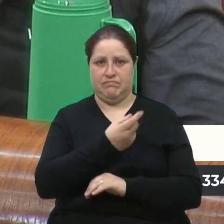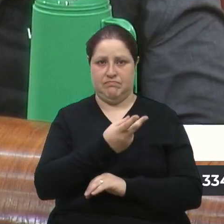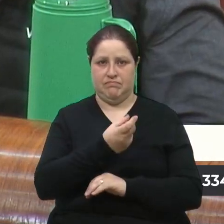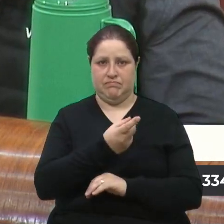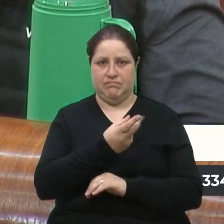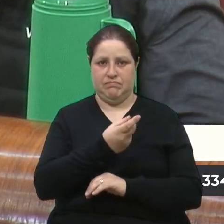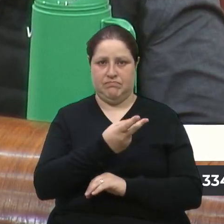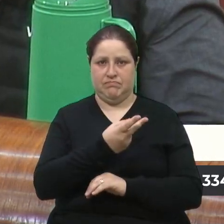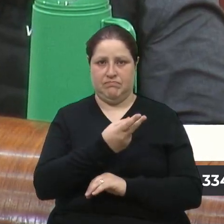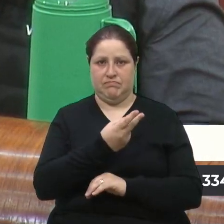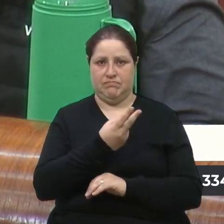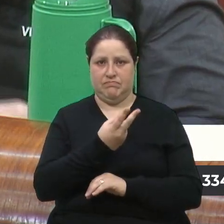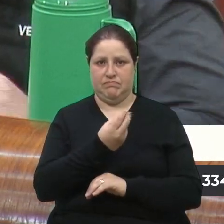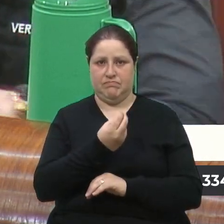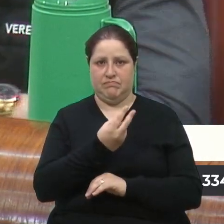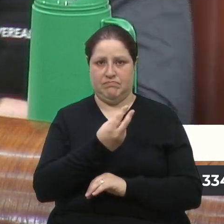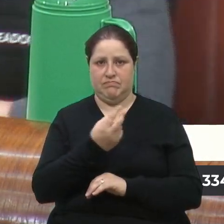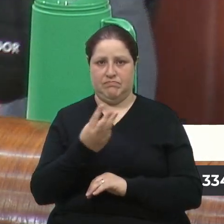Projeto número